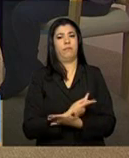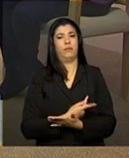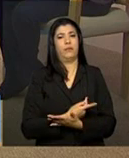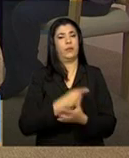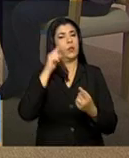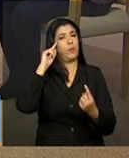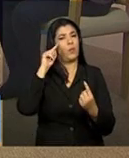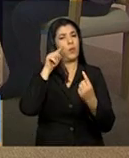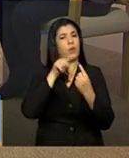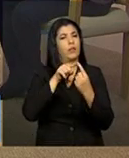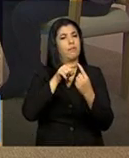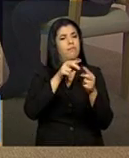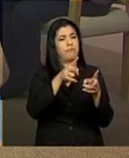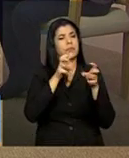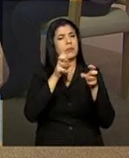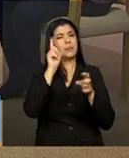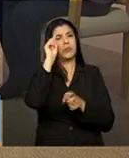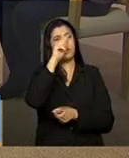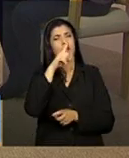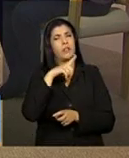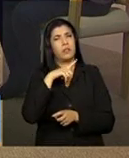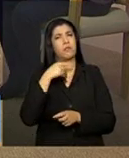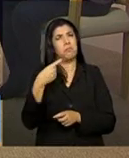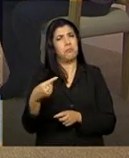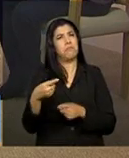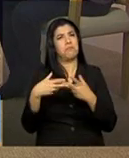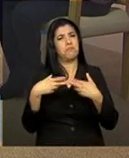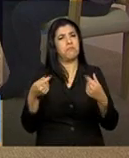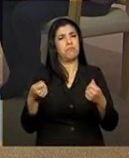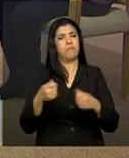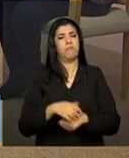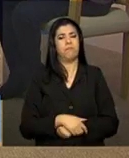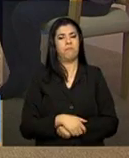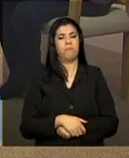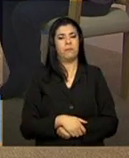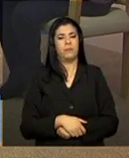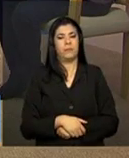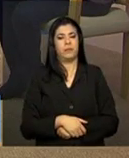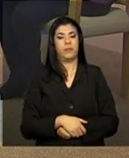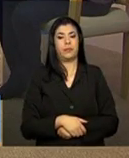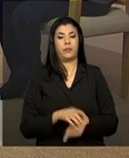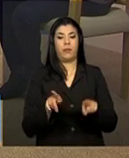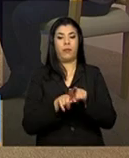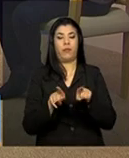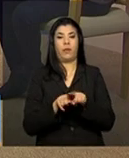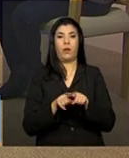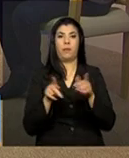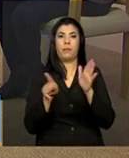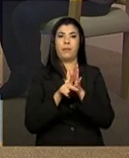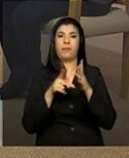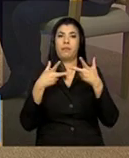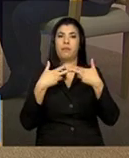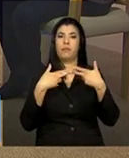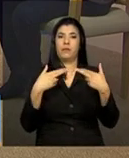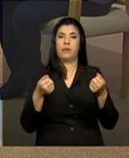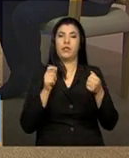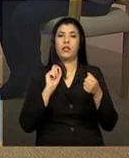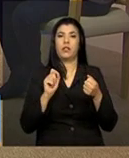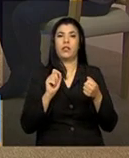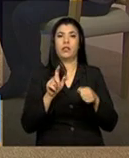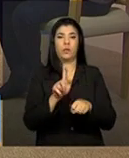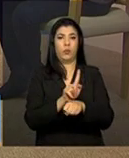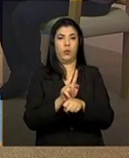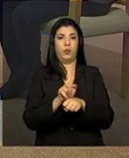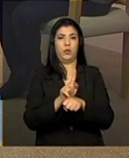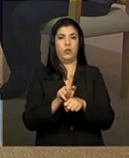vista das dificuldades, eu acho que este é um elemento. E a própria questão, como eu mencionei também, de que o gestor